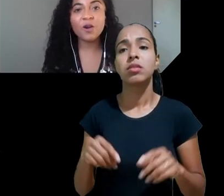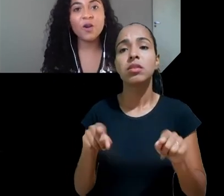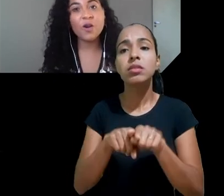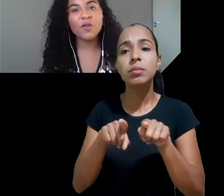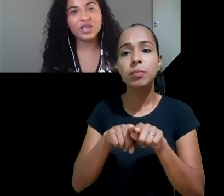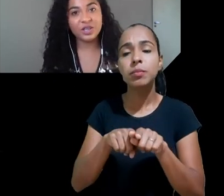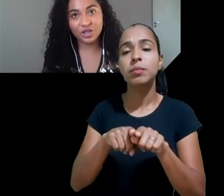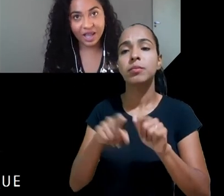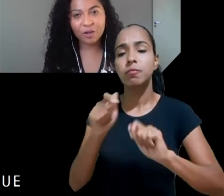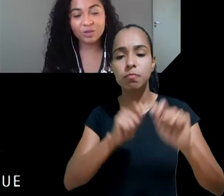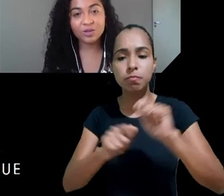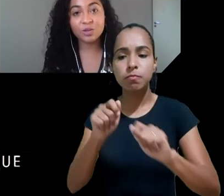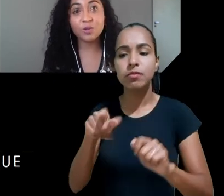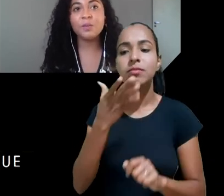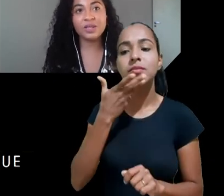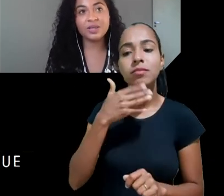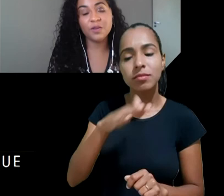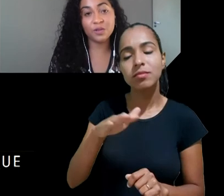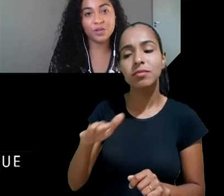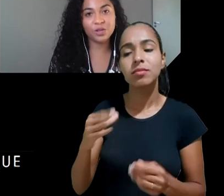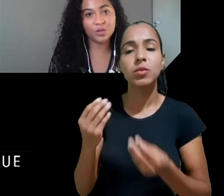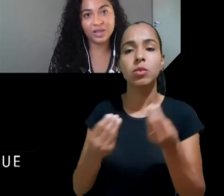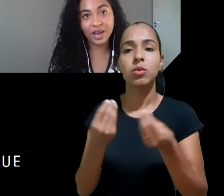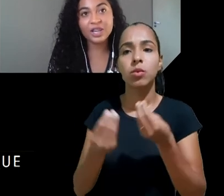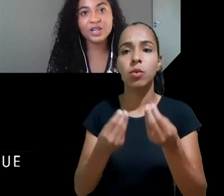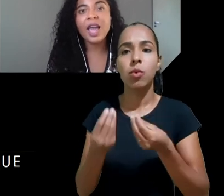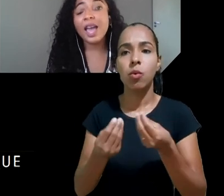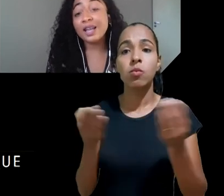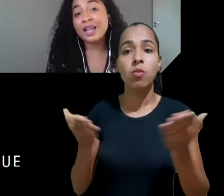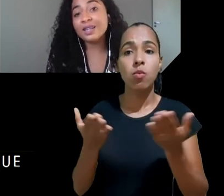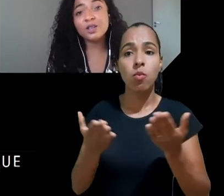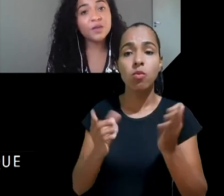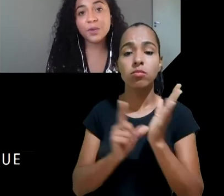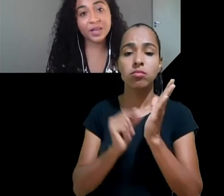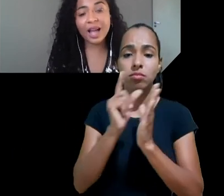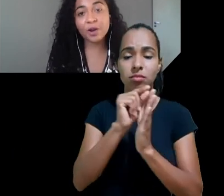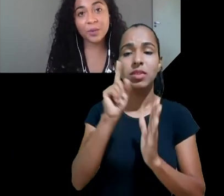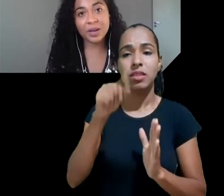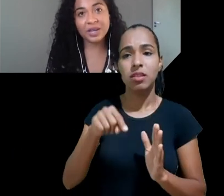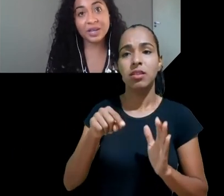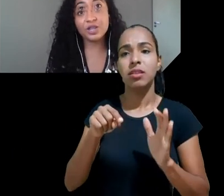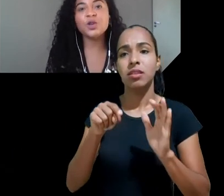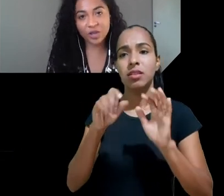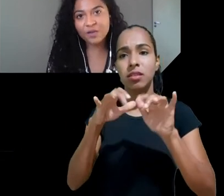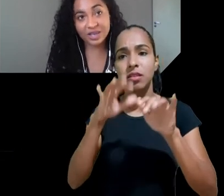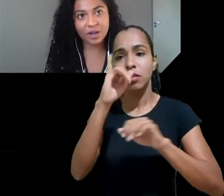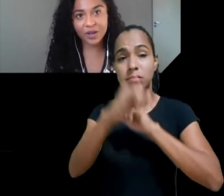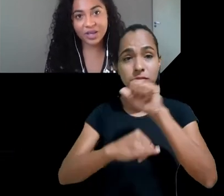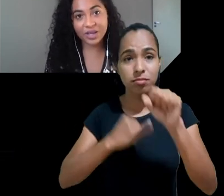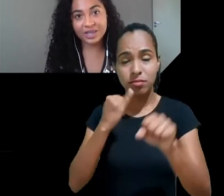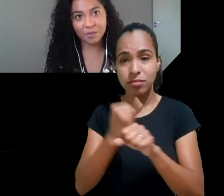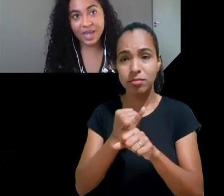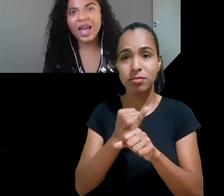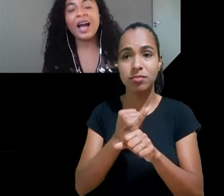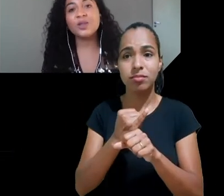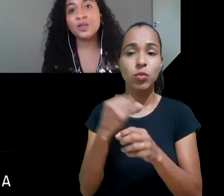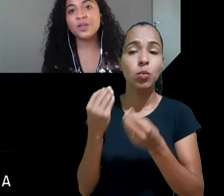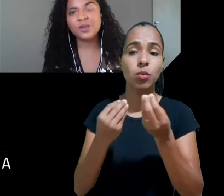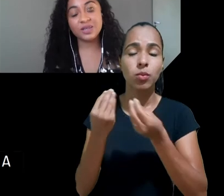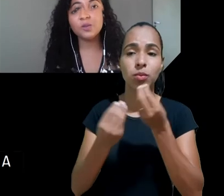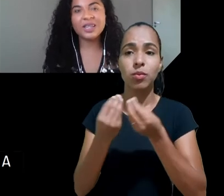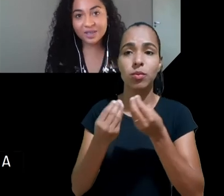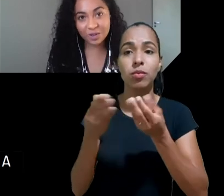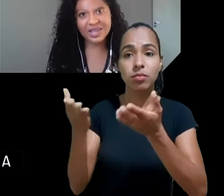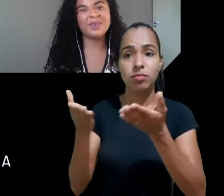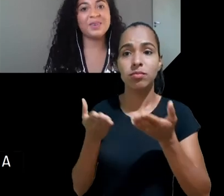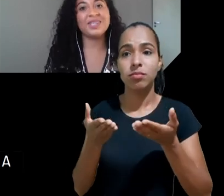na era da convergência digital discutir a proteção infantil na internet é sem dúvida prioritário mas a gente convida vocês a conhecer também a